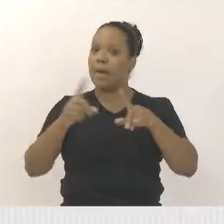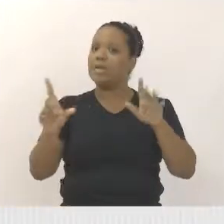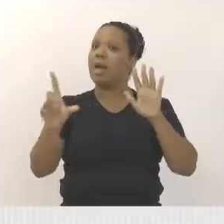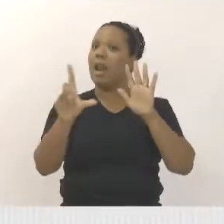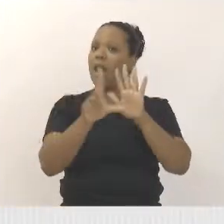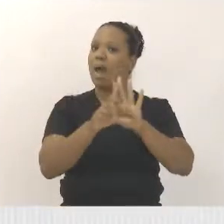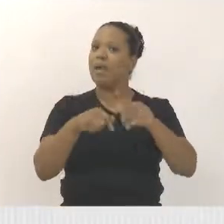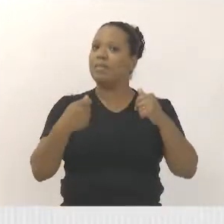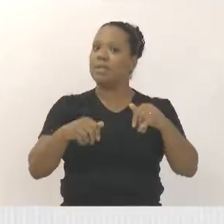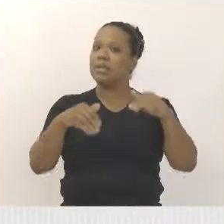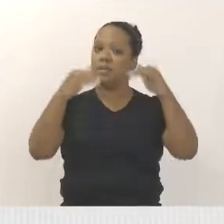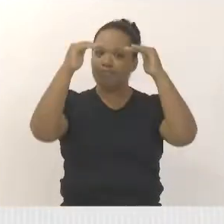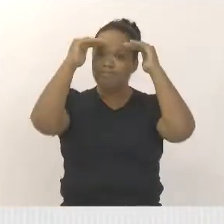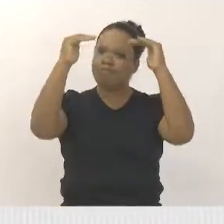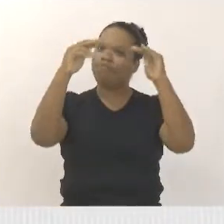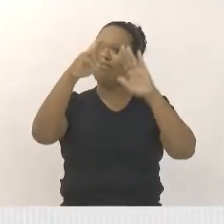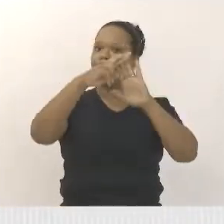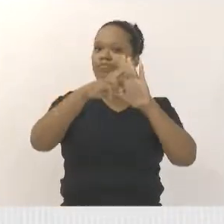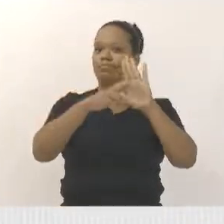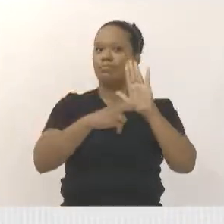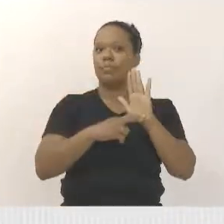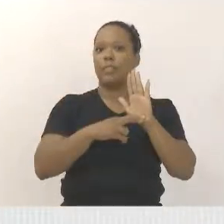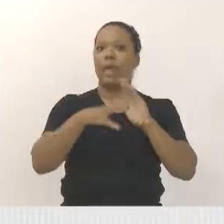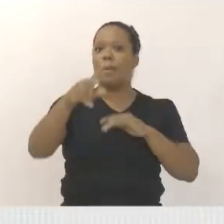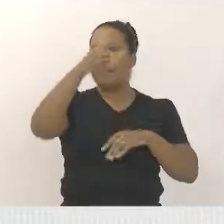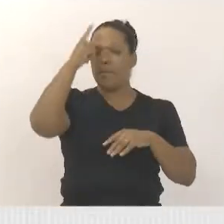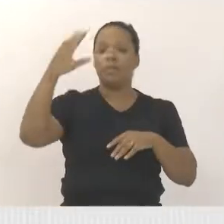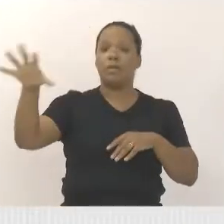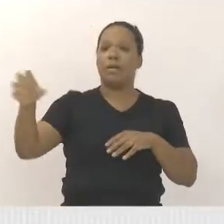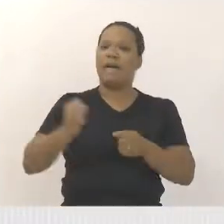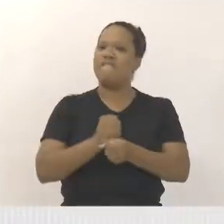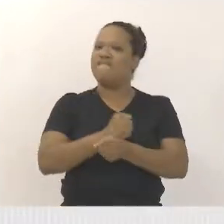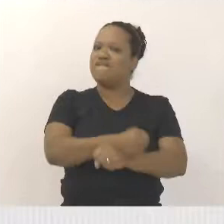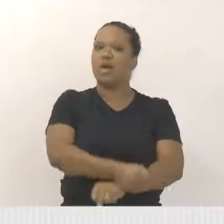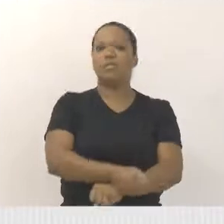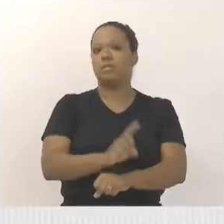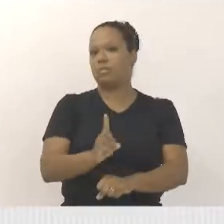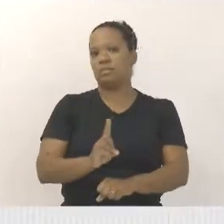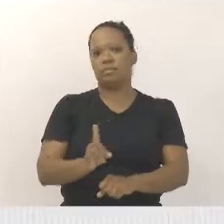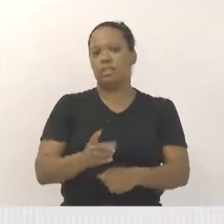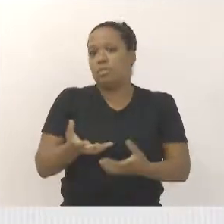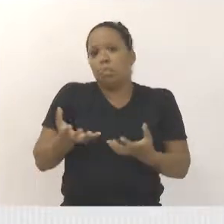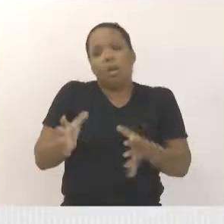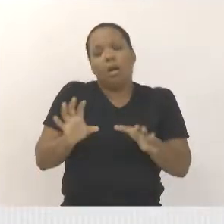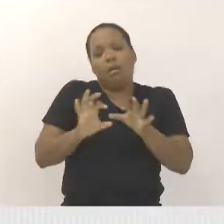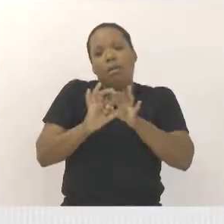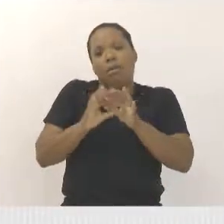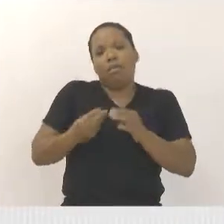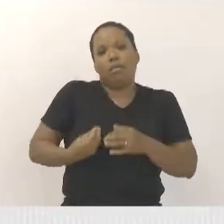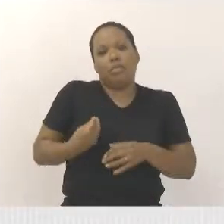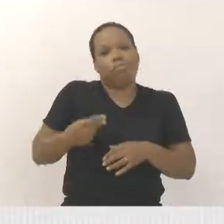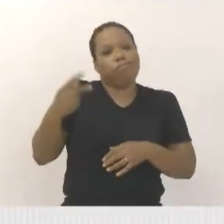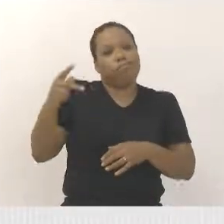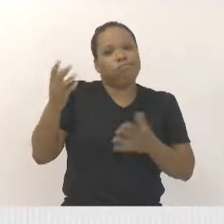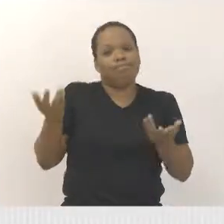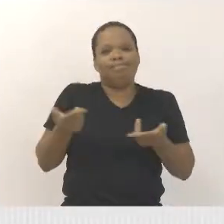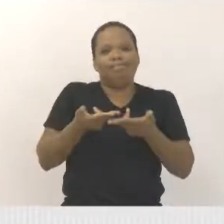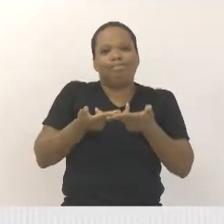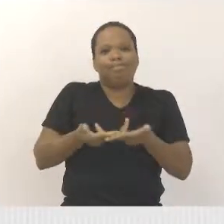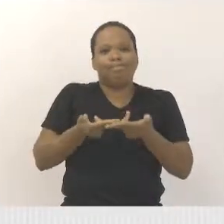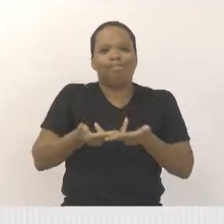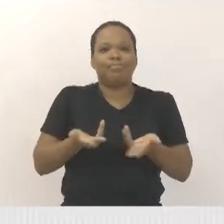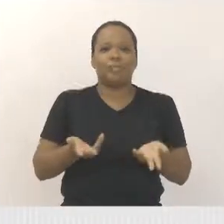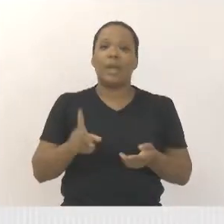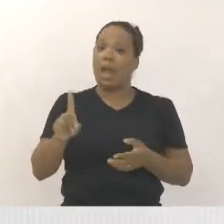respeitadas. E não pode pegar essas pessoas aí à força e levar para esses locais. Infelizmente, elas